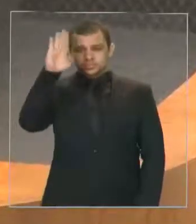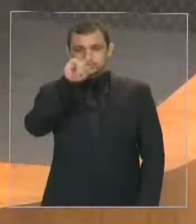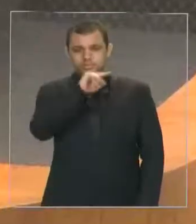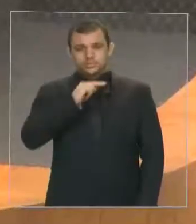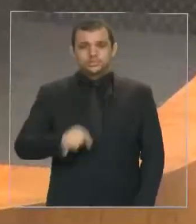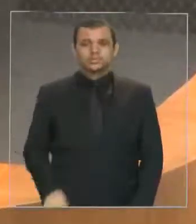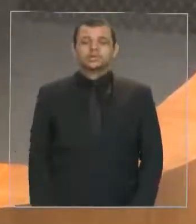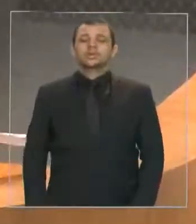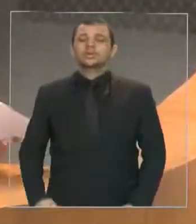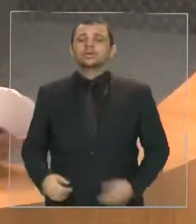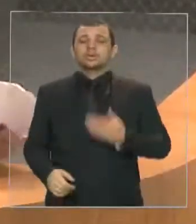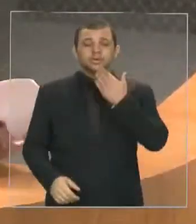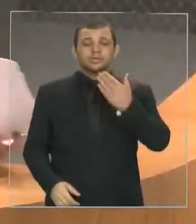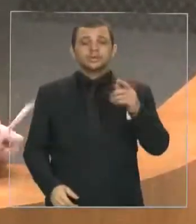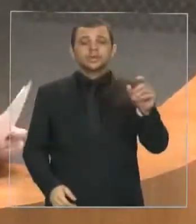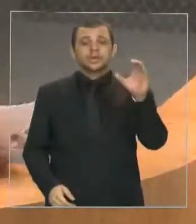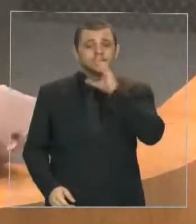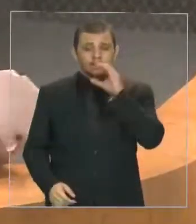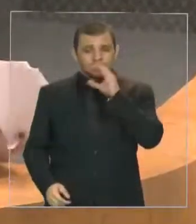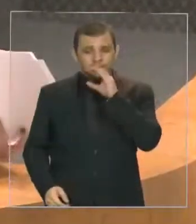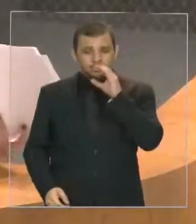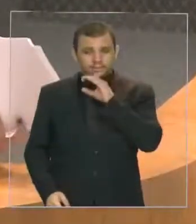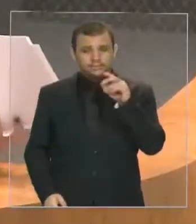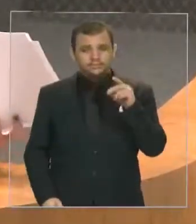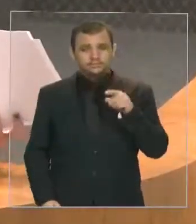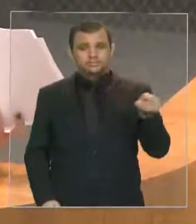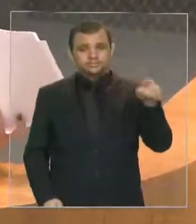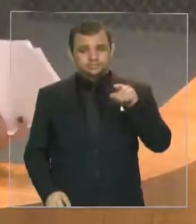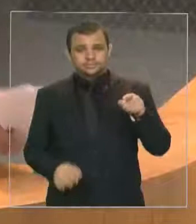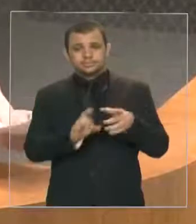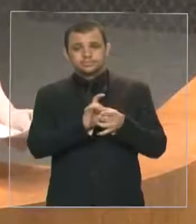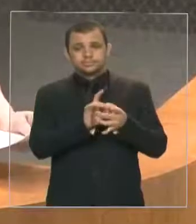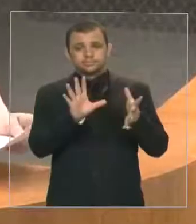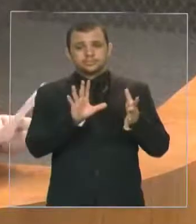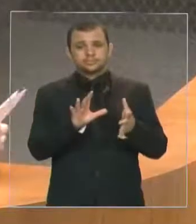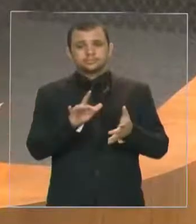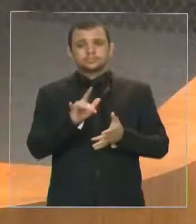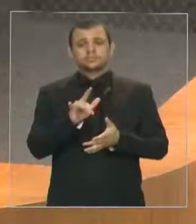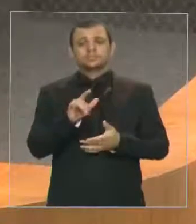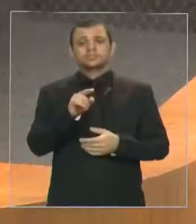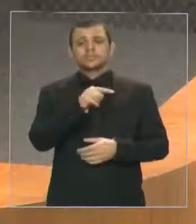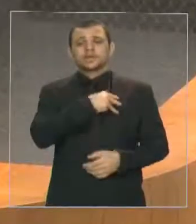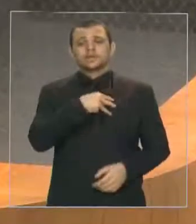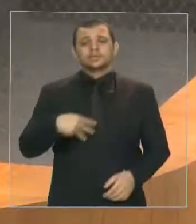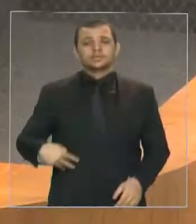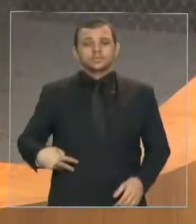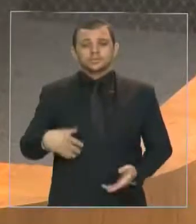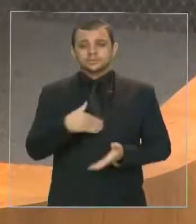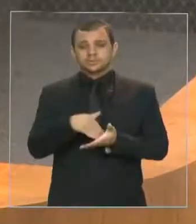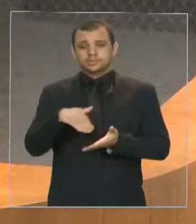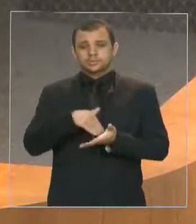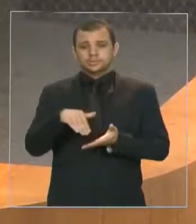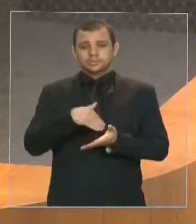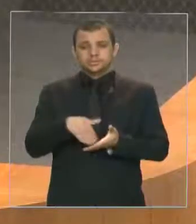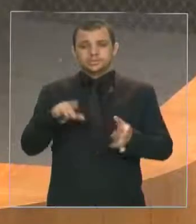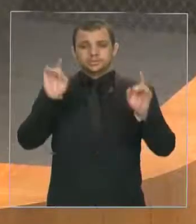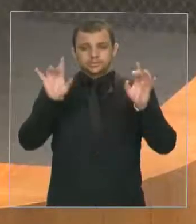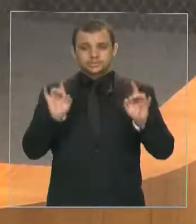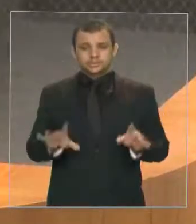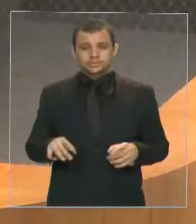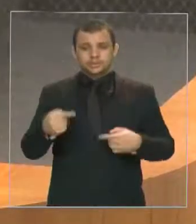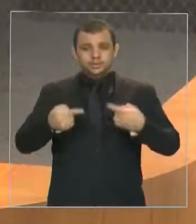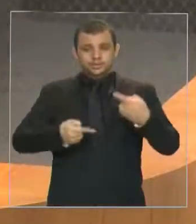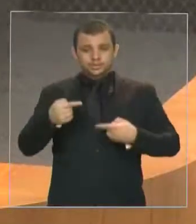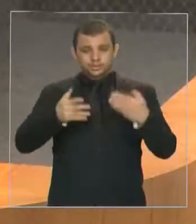a urgência, a autorização, através da ministra da Secretaria Especial de Política para as